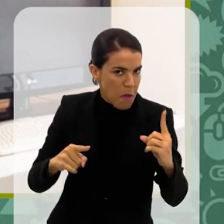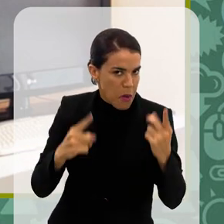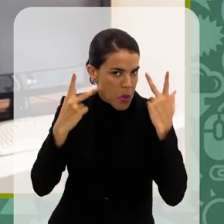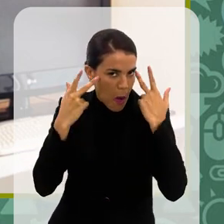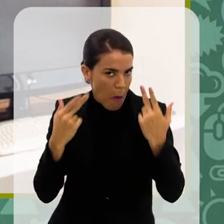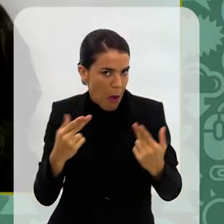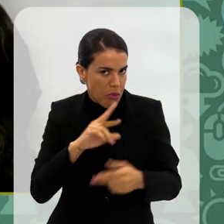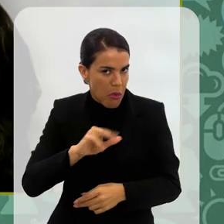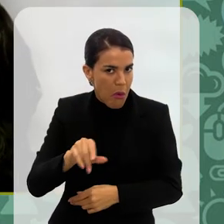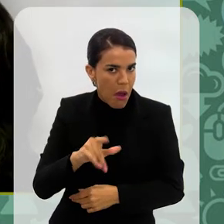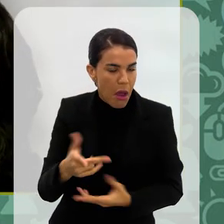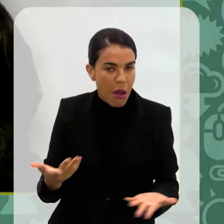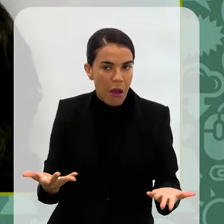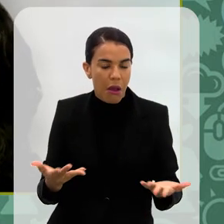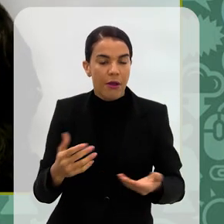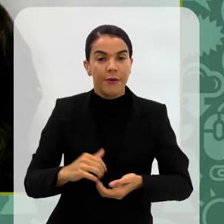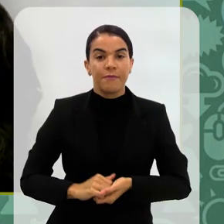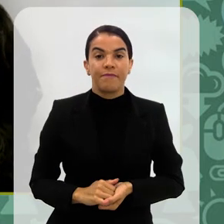normalizado, né?